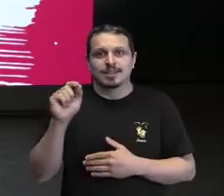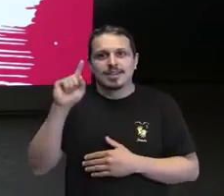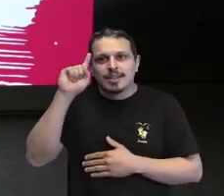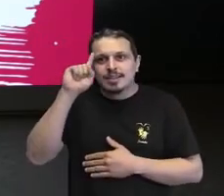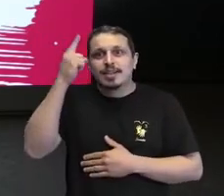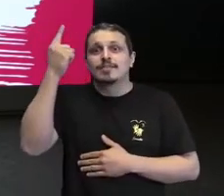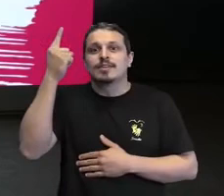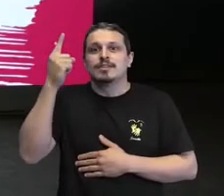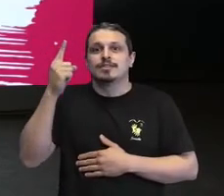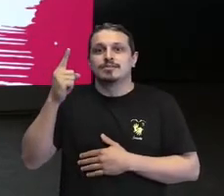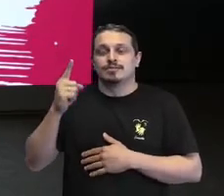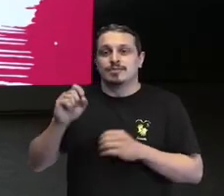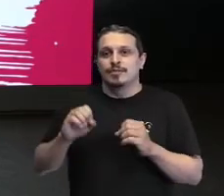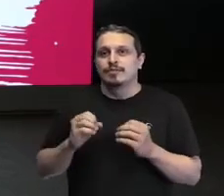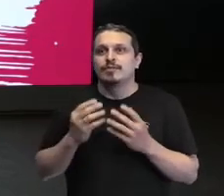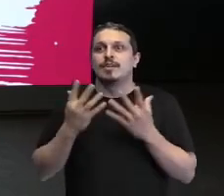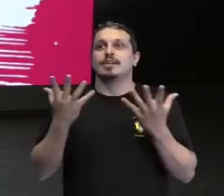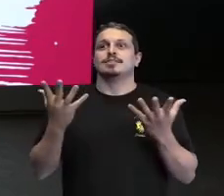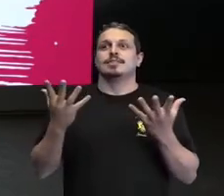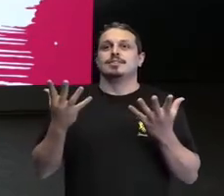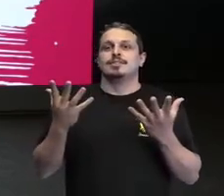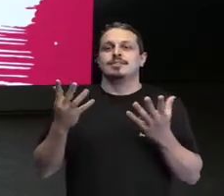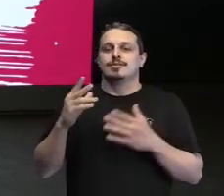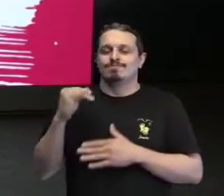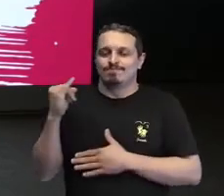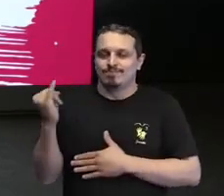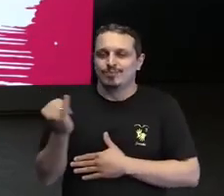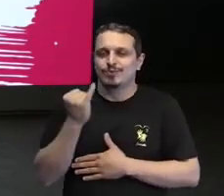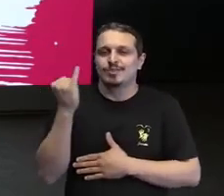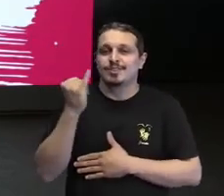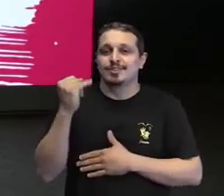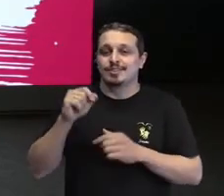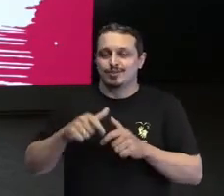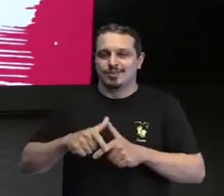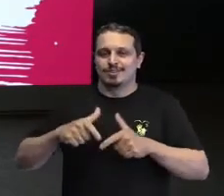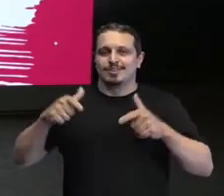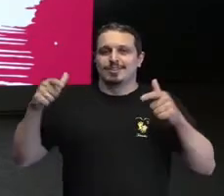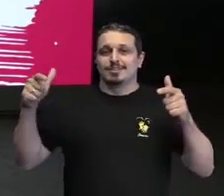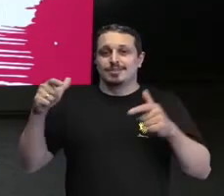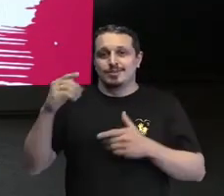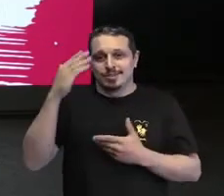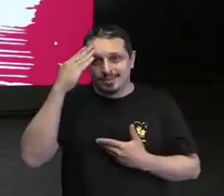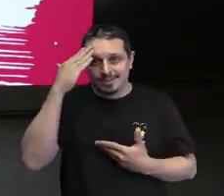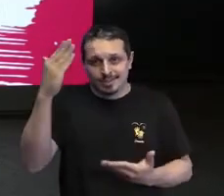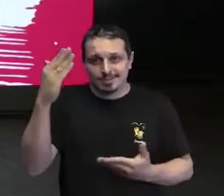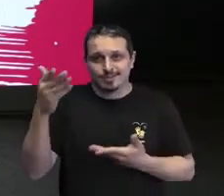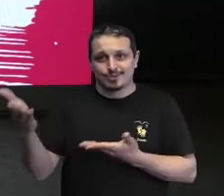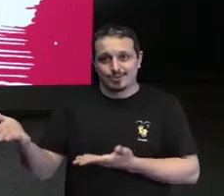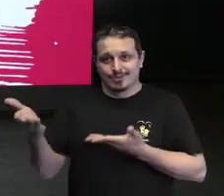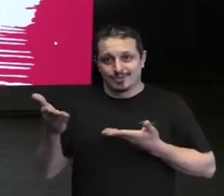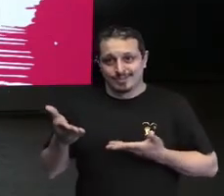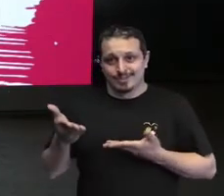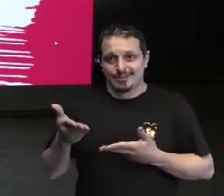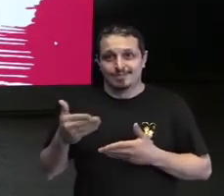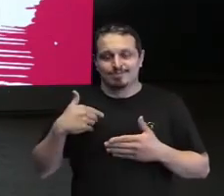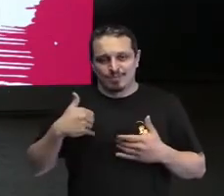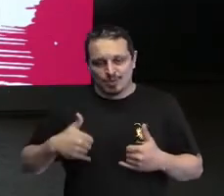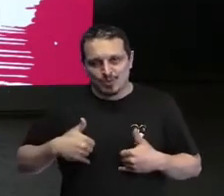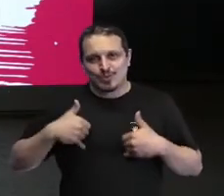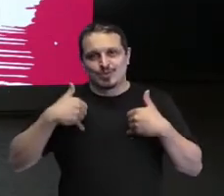evento. Tem uma importância gigante. Obrigada pelo convite. Um super privilégio estar aqui.